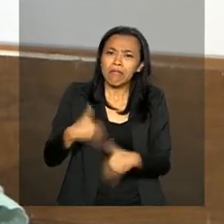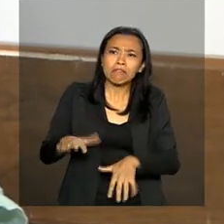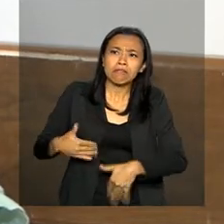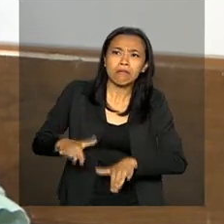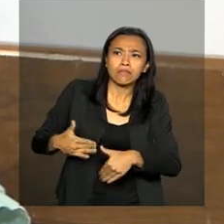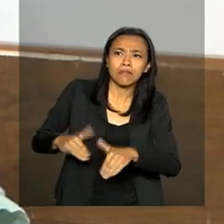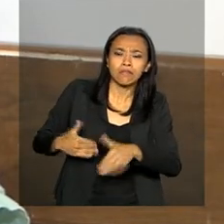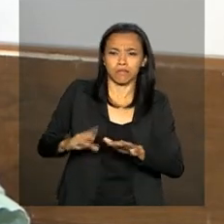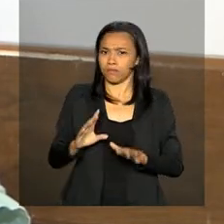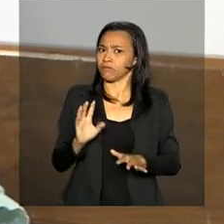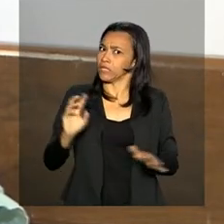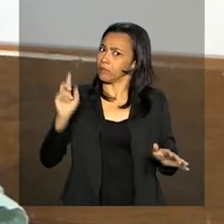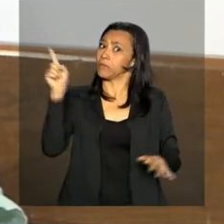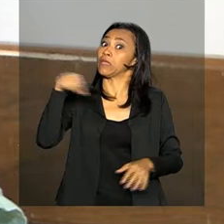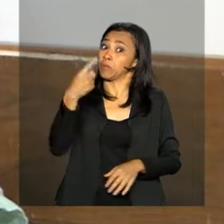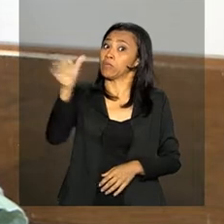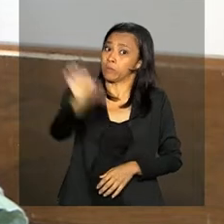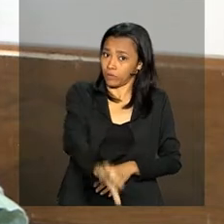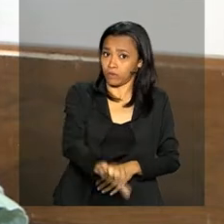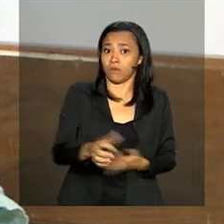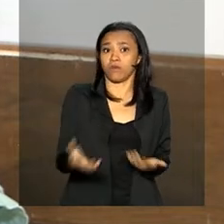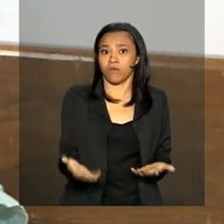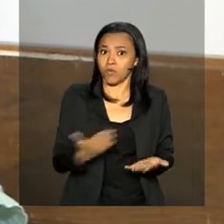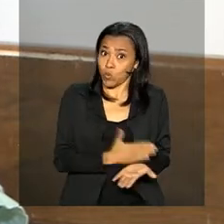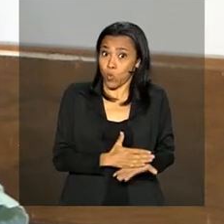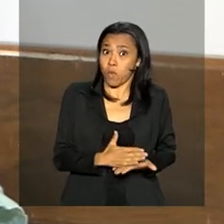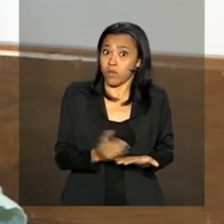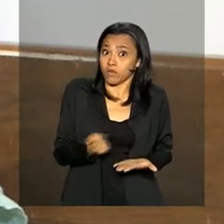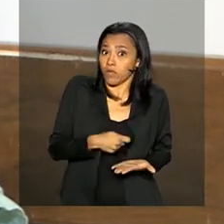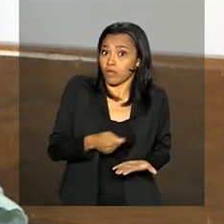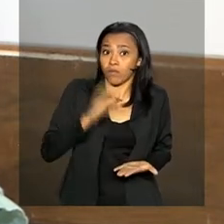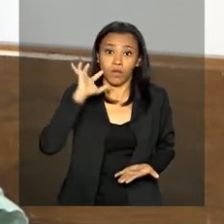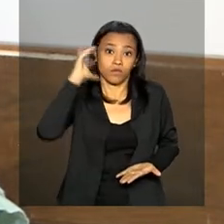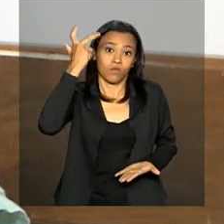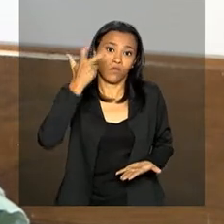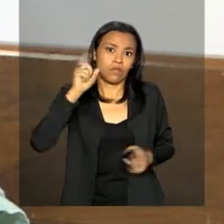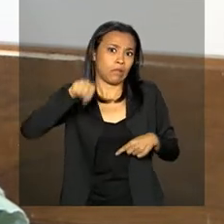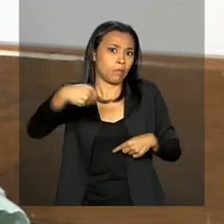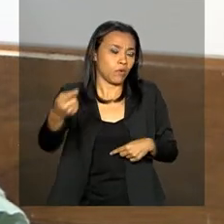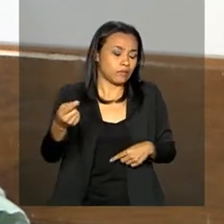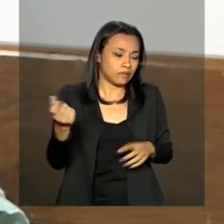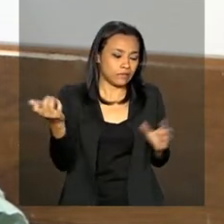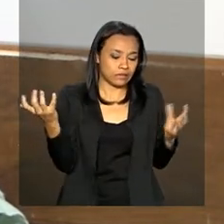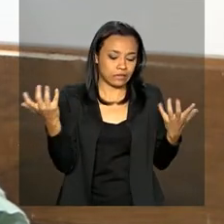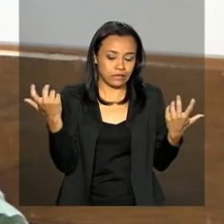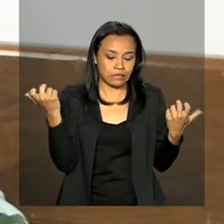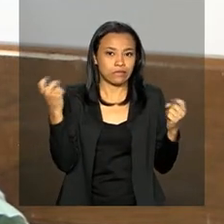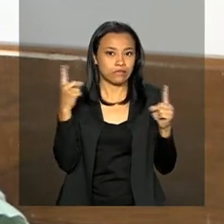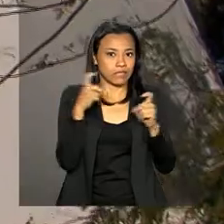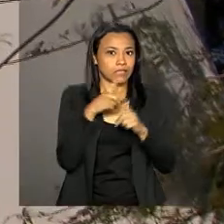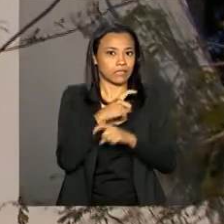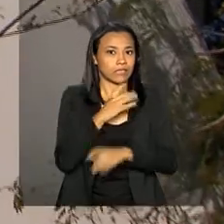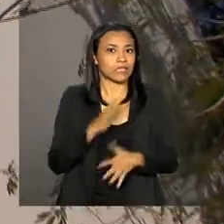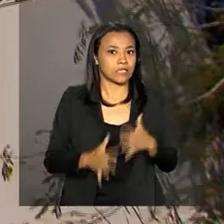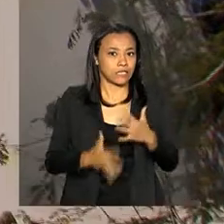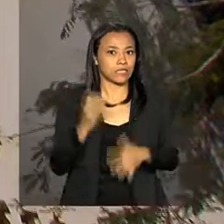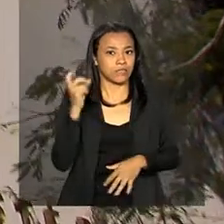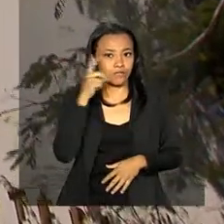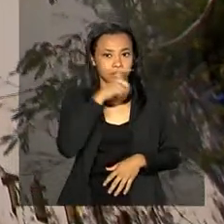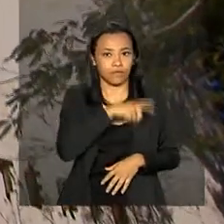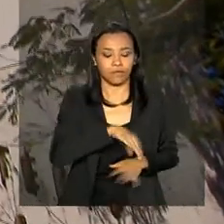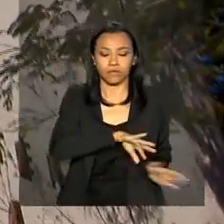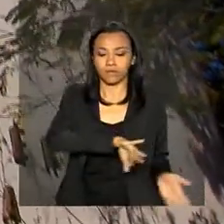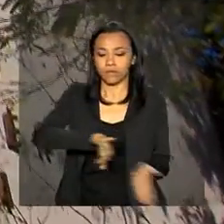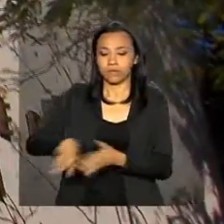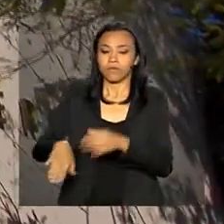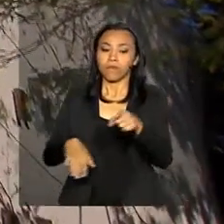grandes problemas depois. Porque, às vezes, no começo, pode ser tudo fácil de resolver. Depois, então, seria mais complicado. Segundo o Ministério